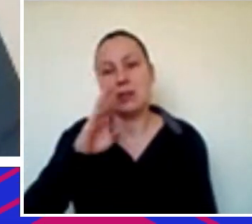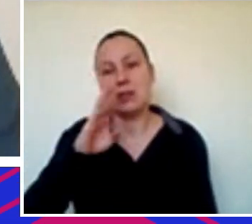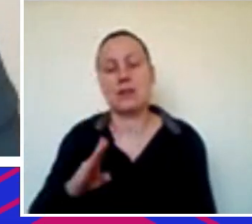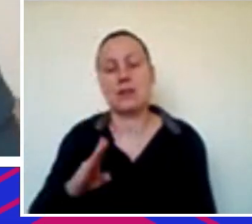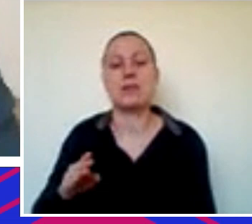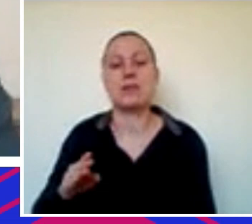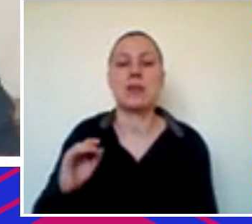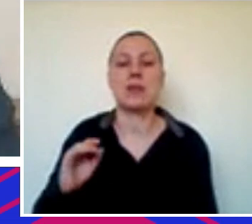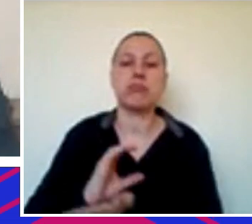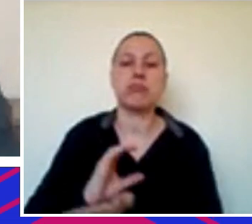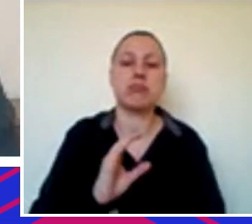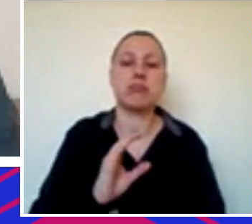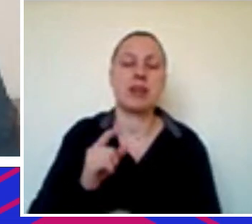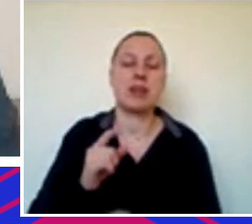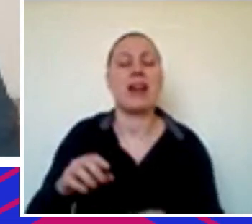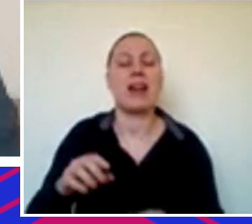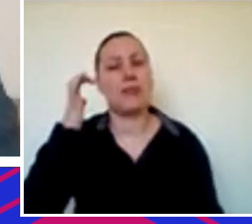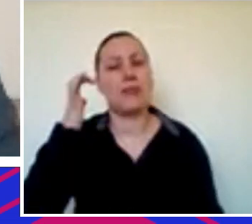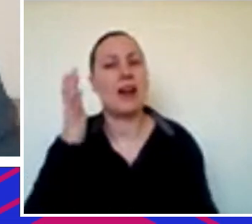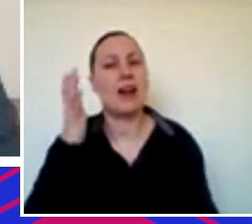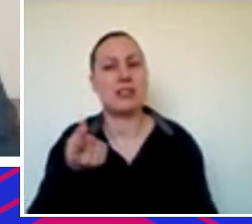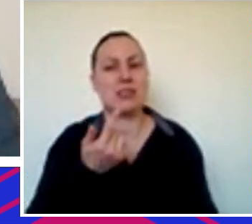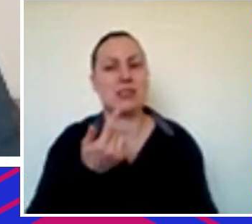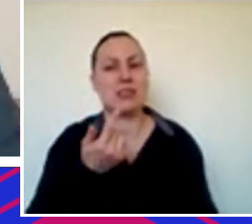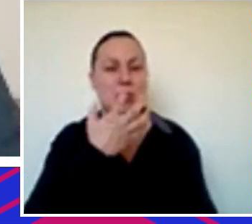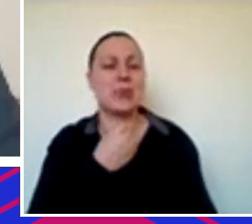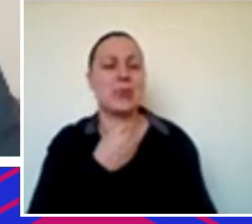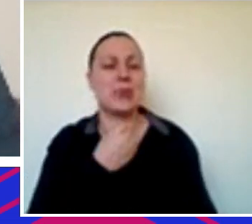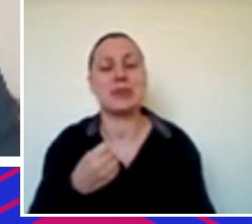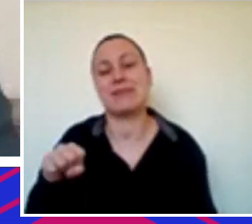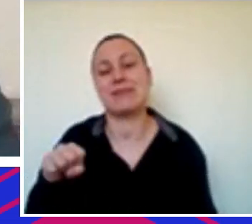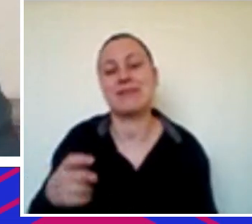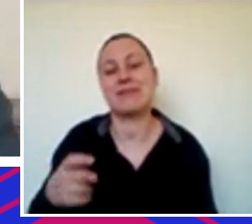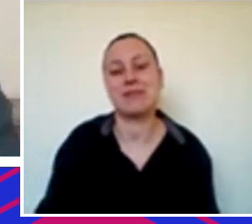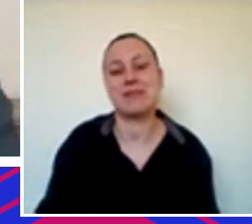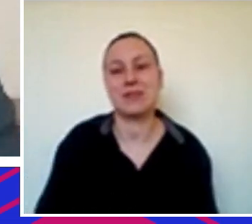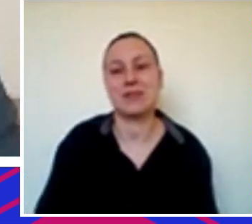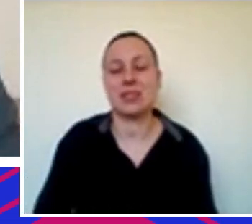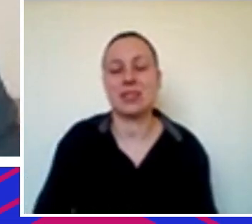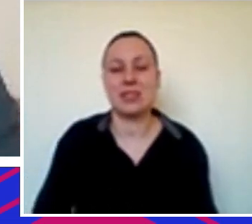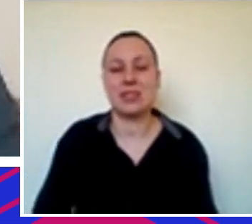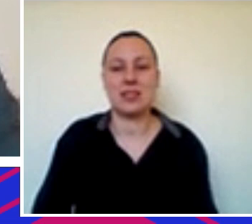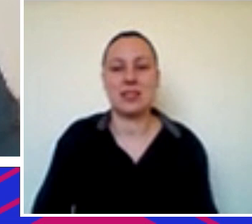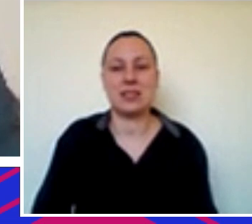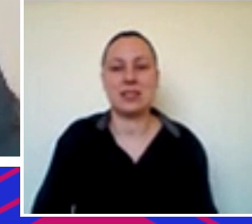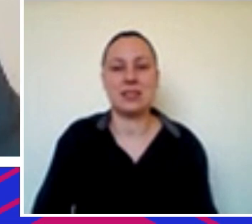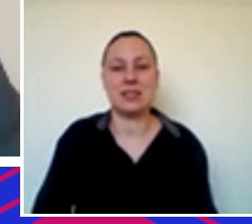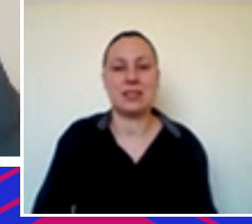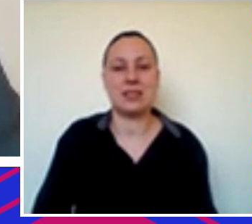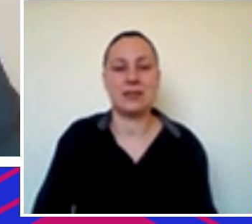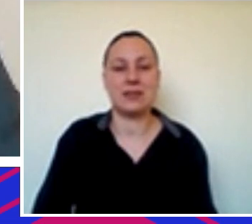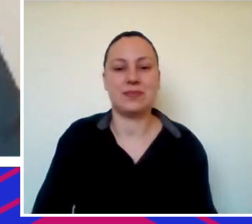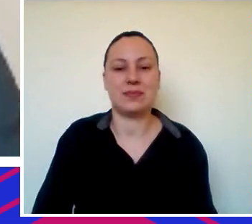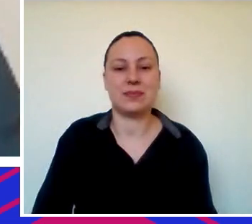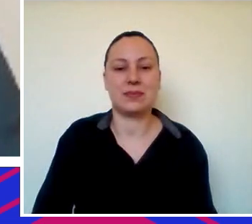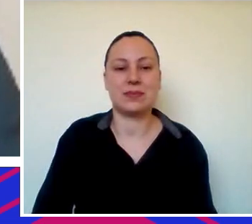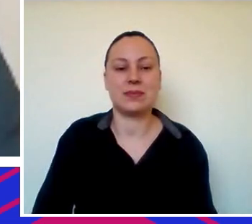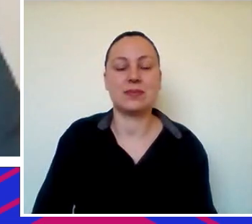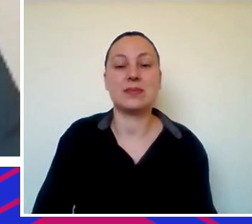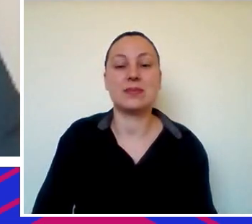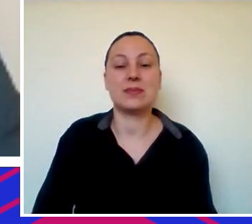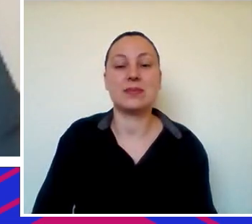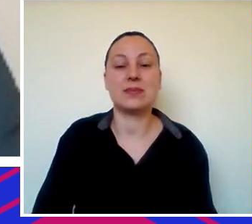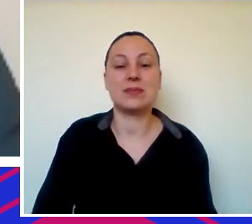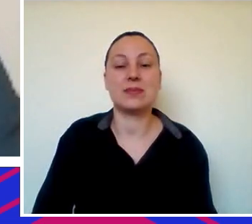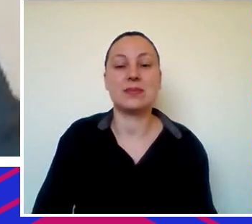aqui era relativamente fácil ganhar dinheiro principalmente no longo prazo isso está mudando